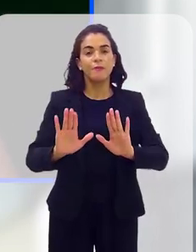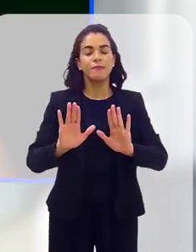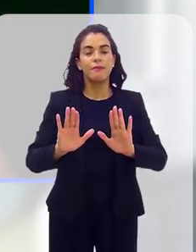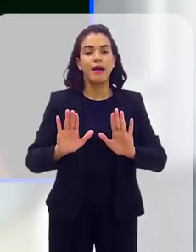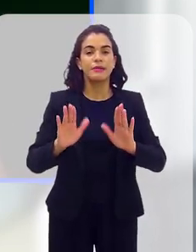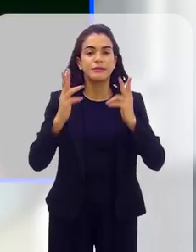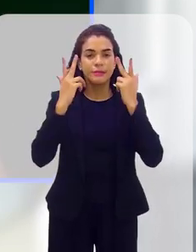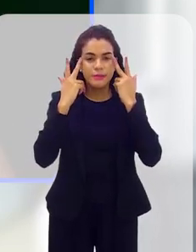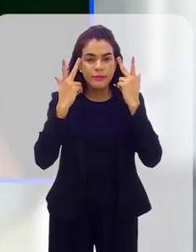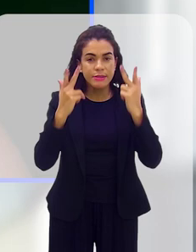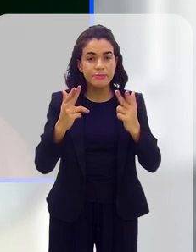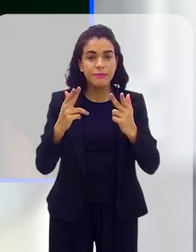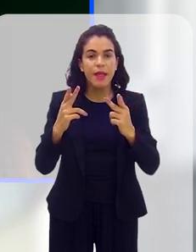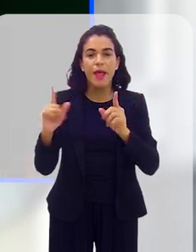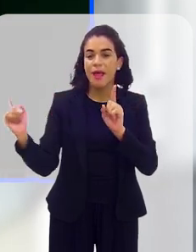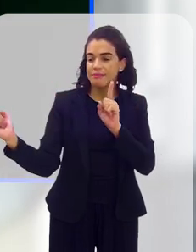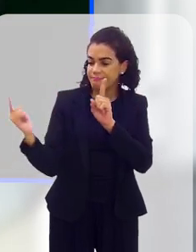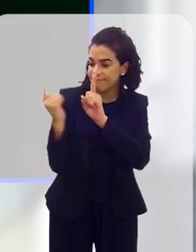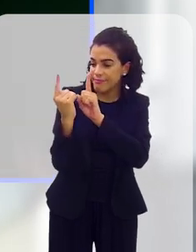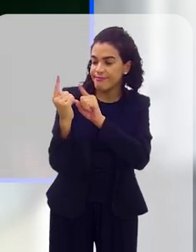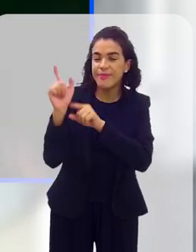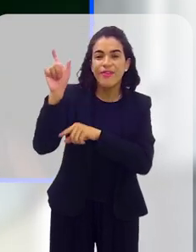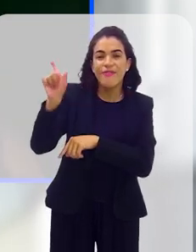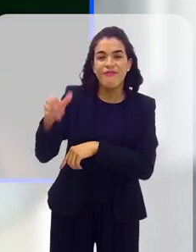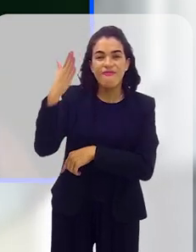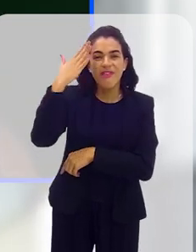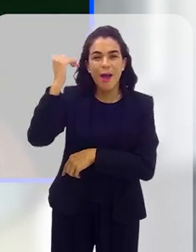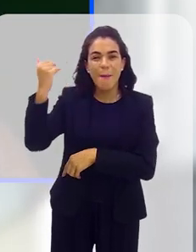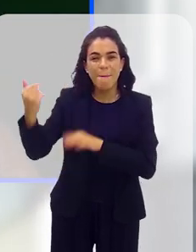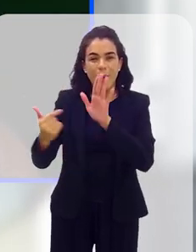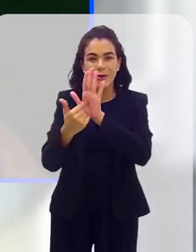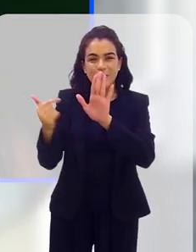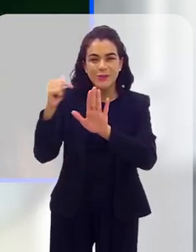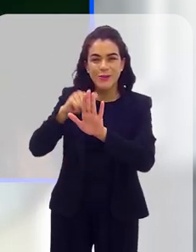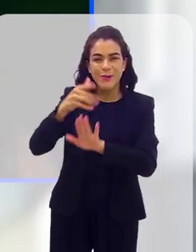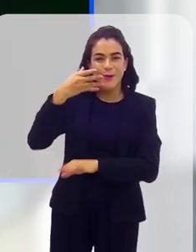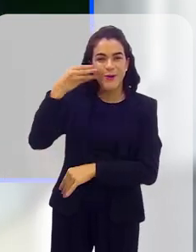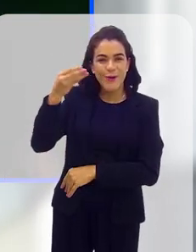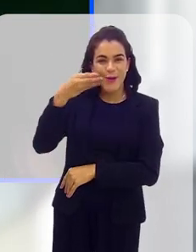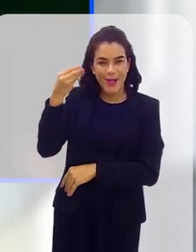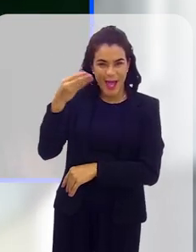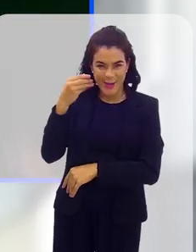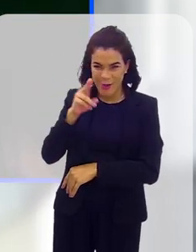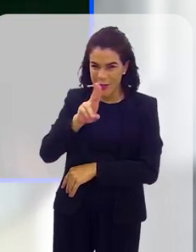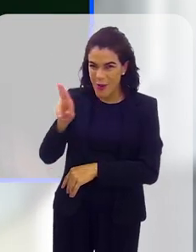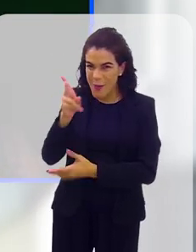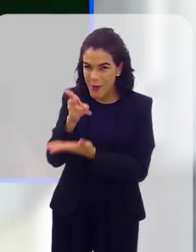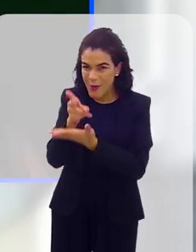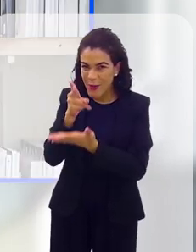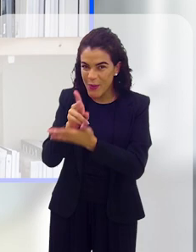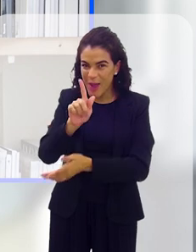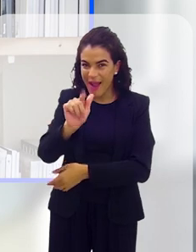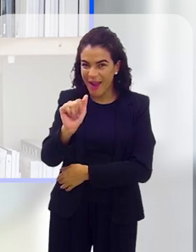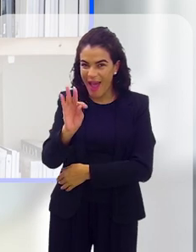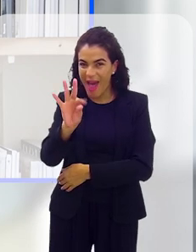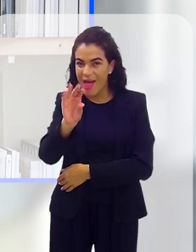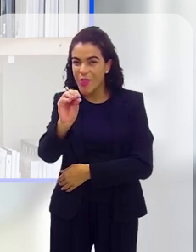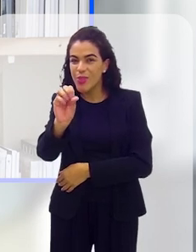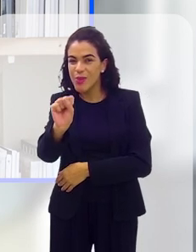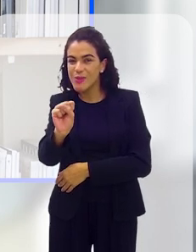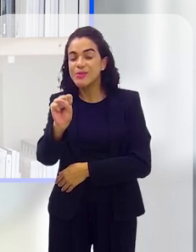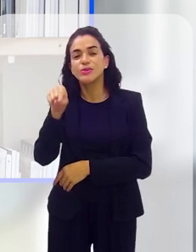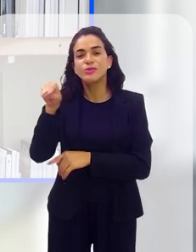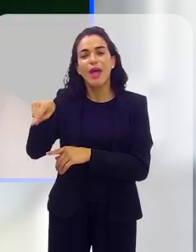mas eles normalmente são abordados, né, pelos famosos gatos, são chamados gatos, gatos, é essa a nomenclatura, doutora Márcia,